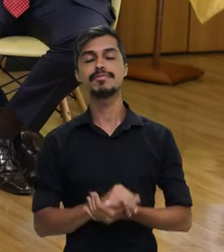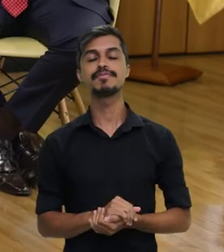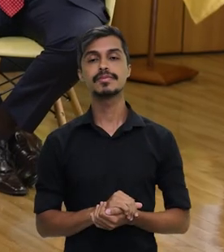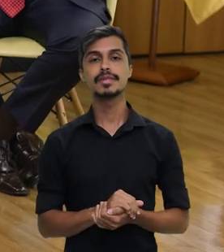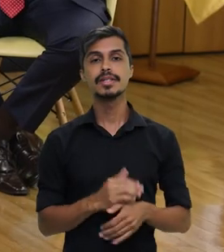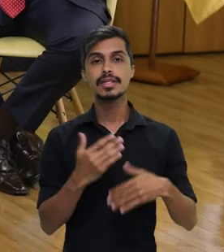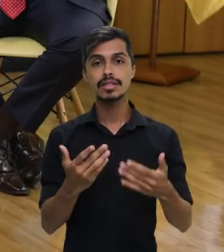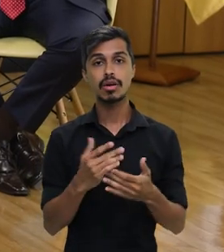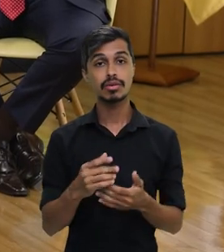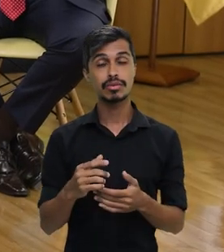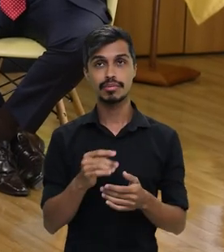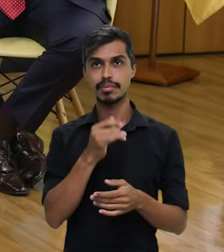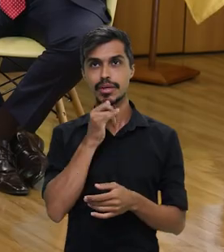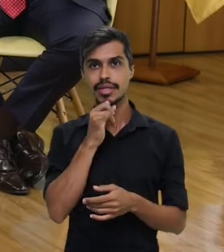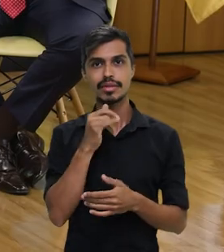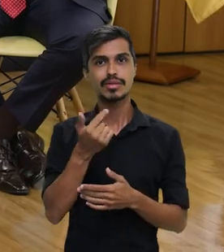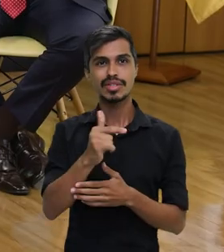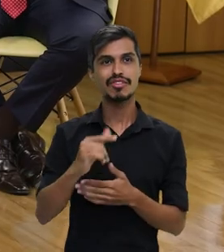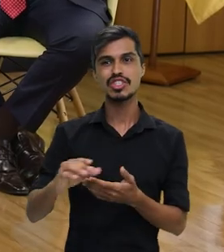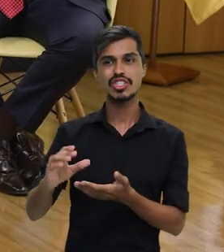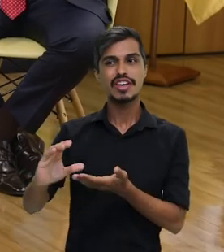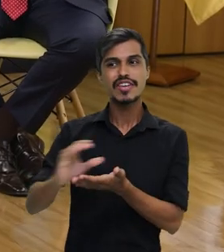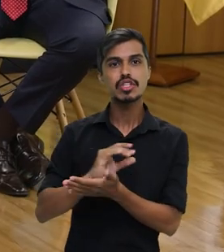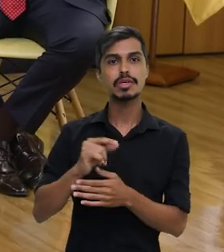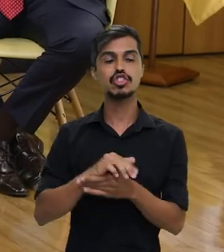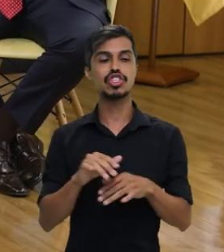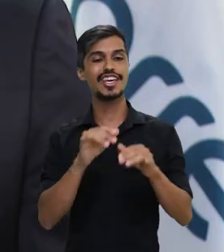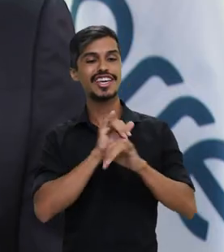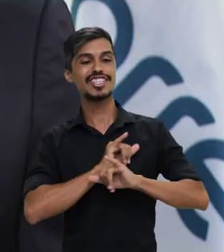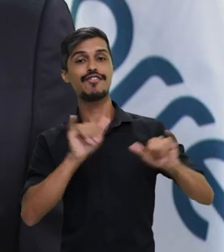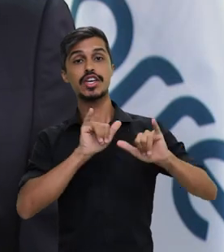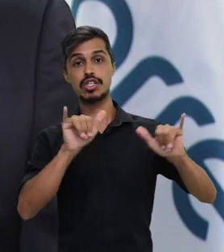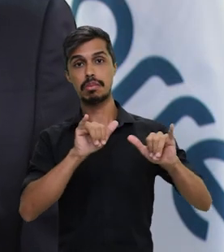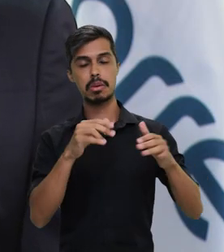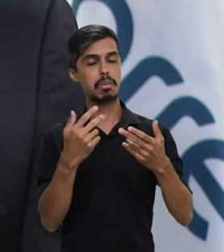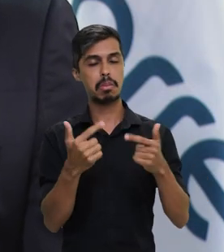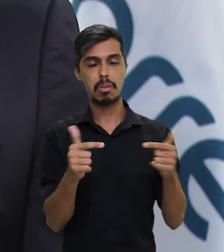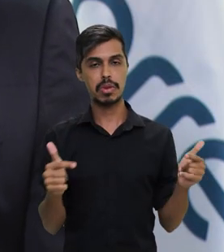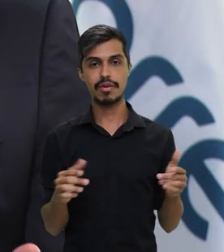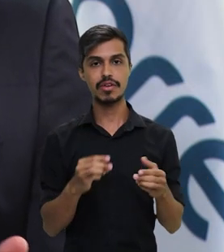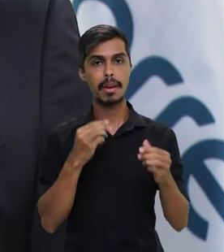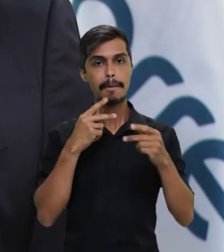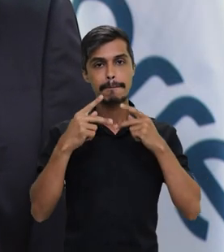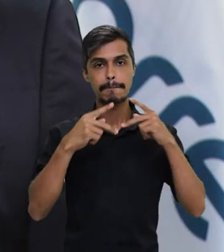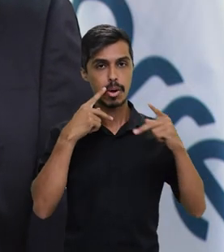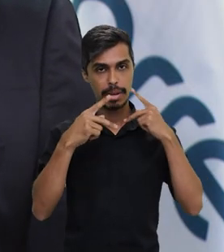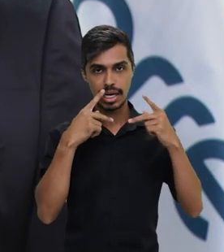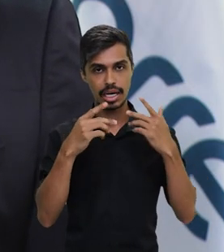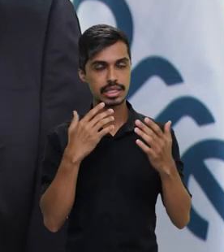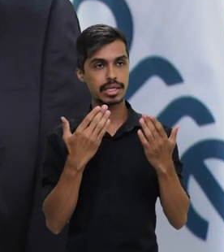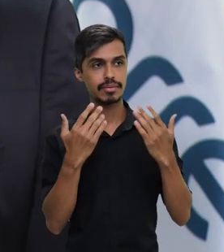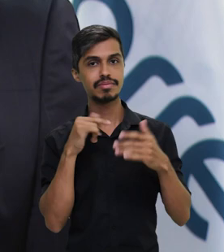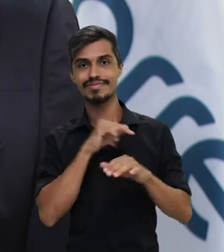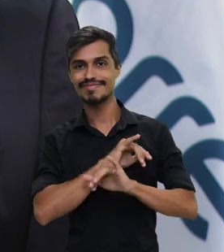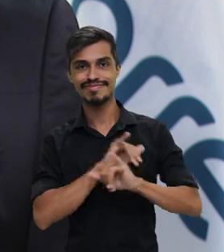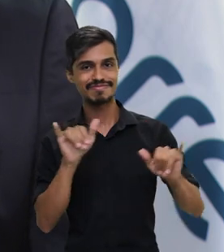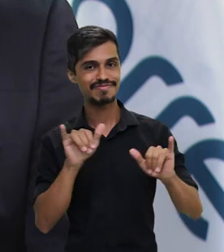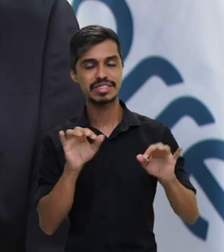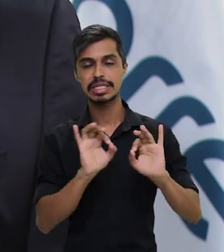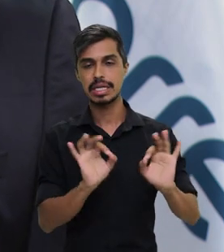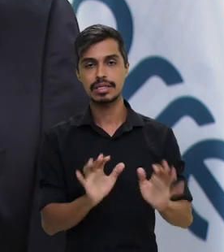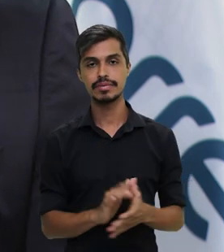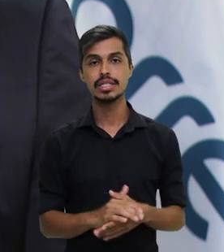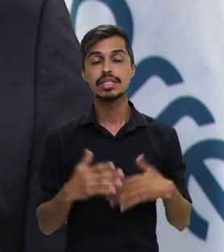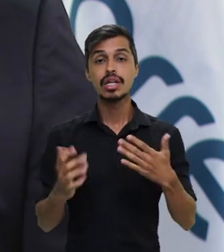não tem qualquer tipo de investimento em publicidade na empresa. Esses quatro anos não houve qualquer tipo de investimento. Então, uma empresa como os Correios, que está